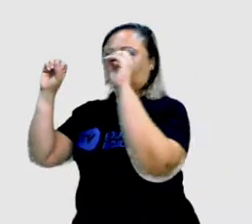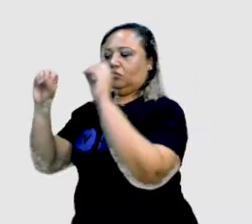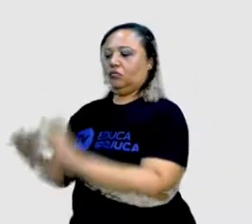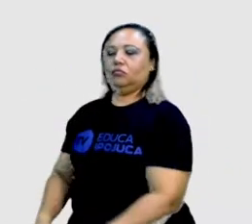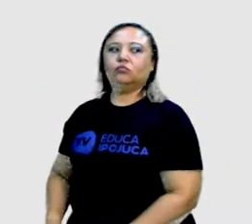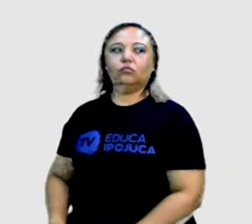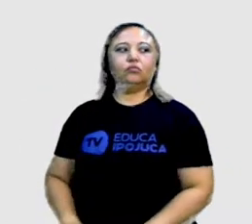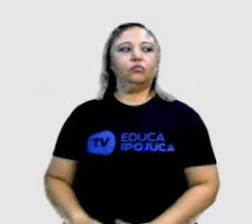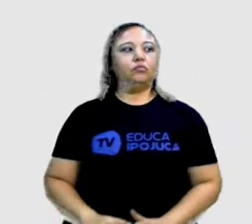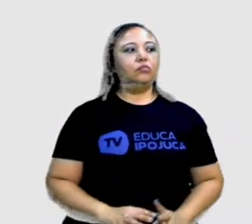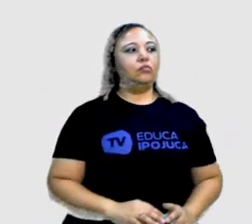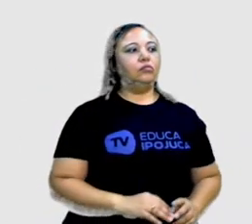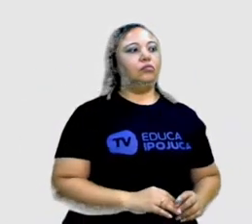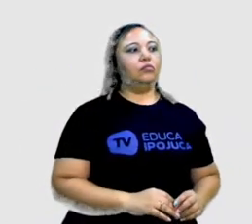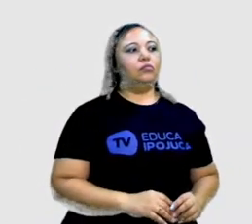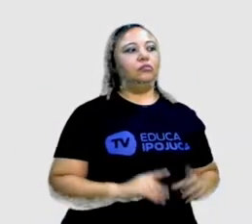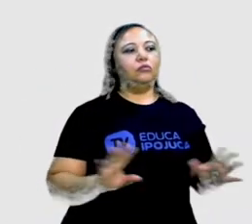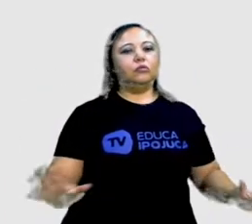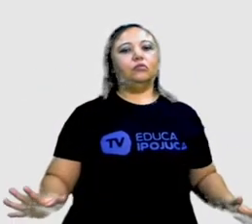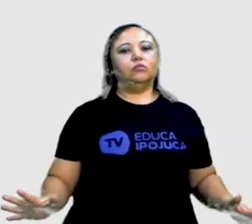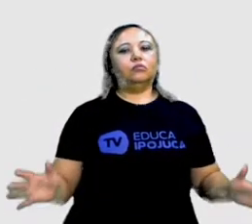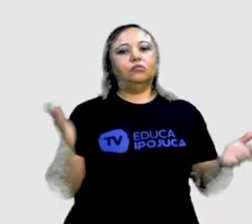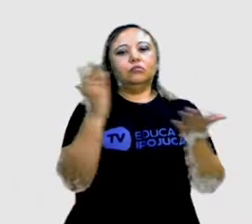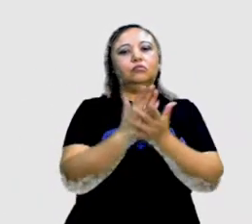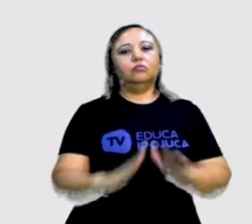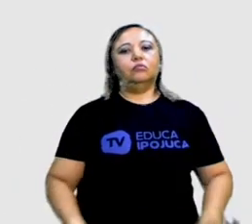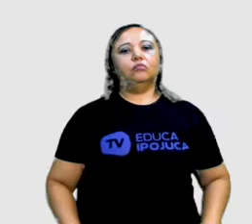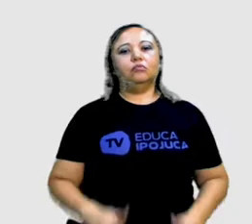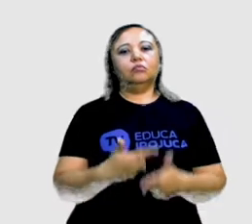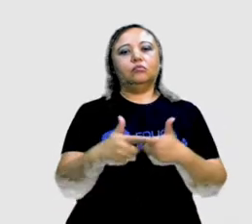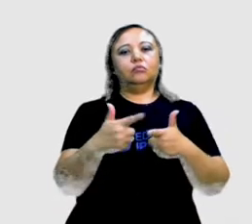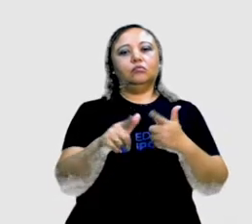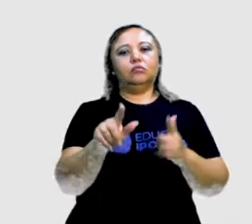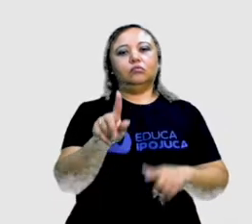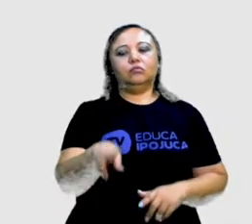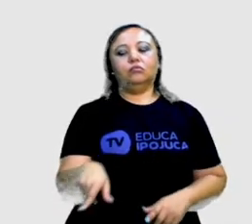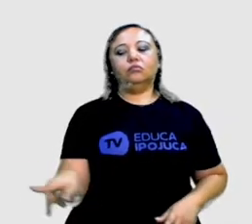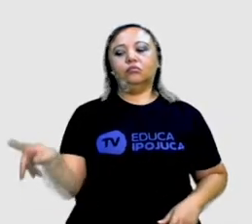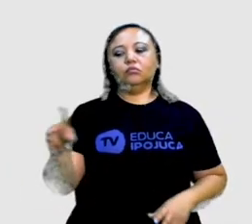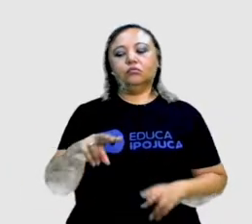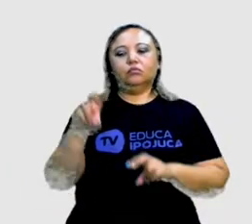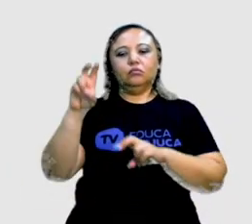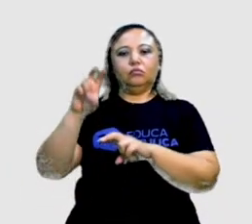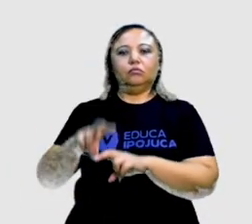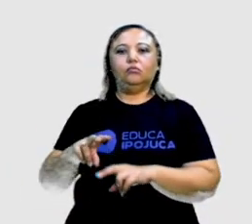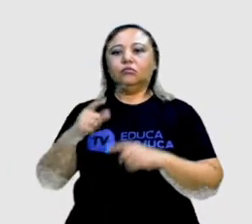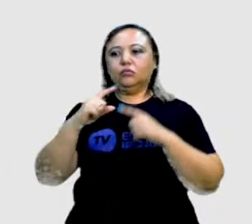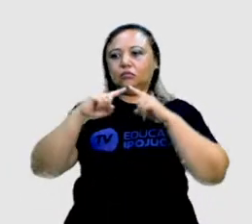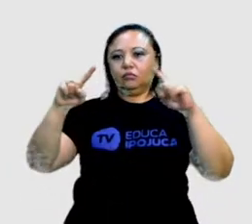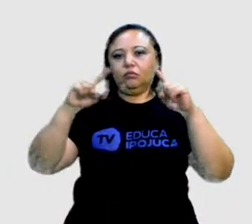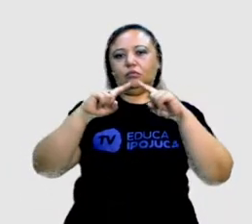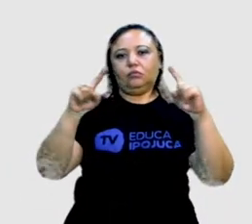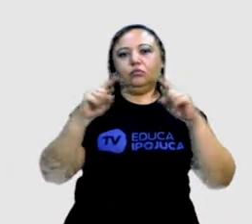firme. Pronto, acabou o problema. Agora vocês podem parar de discutir.